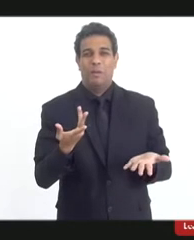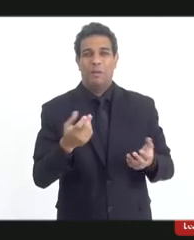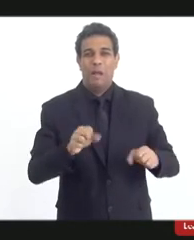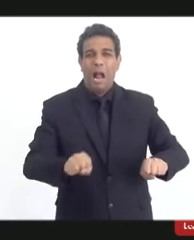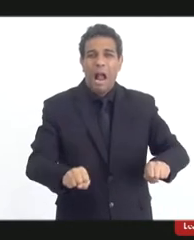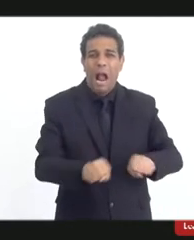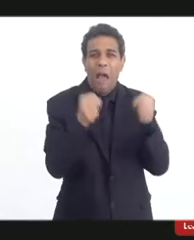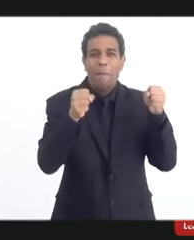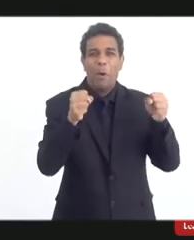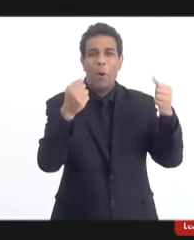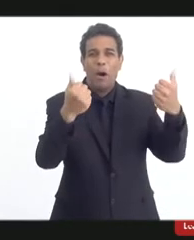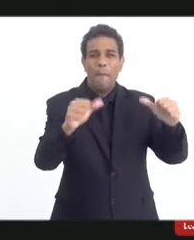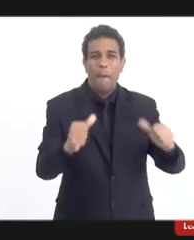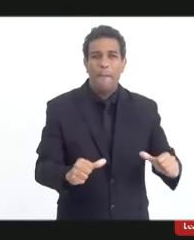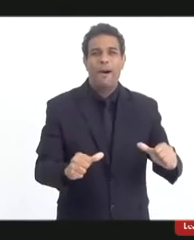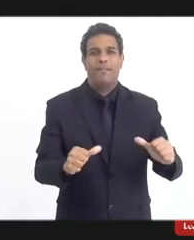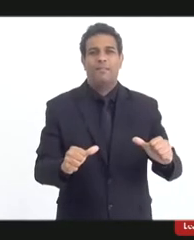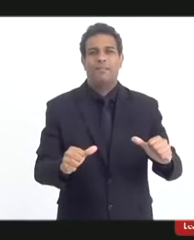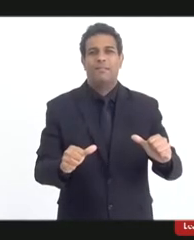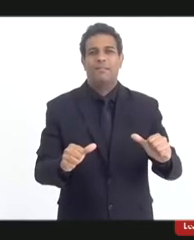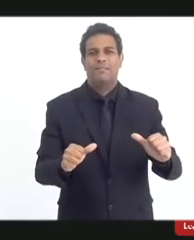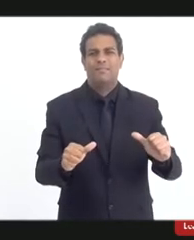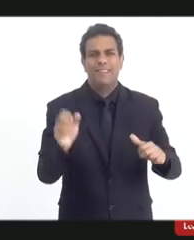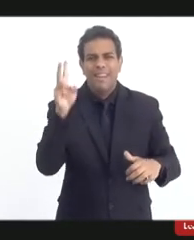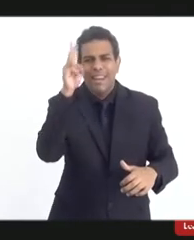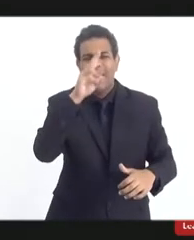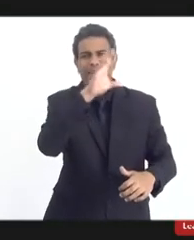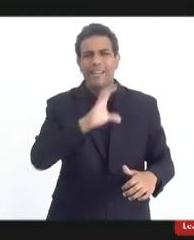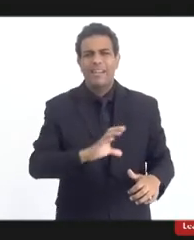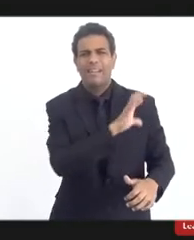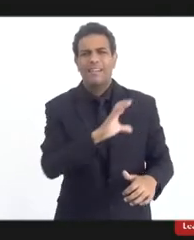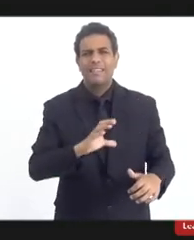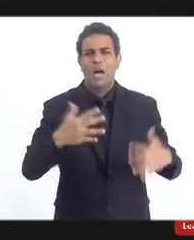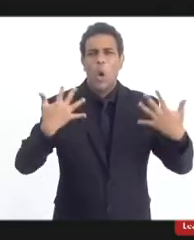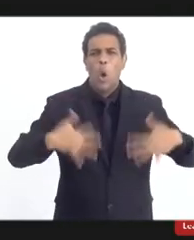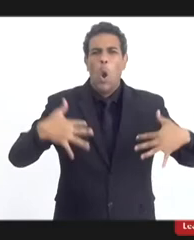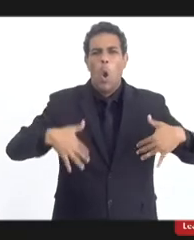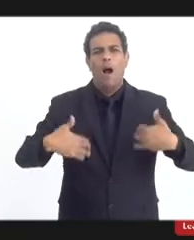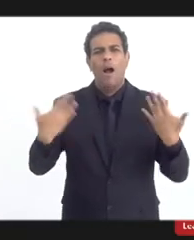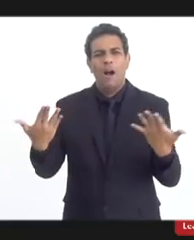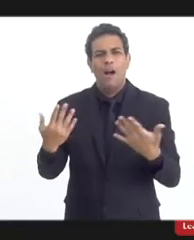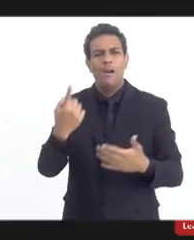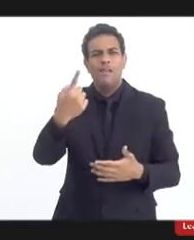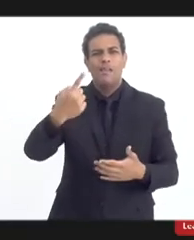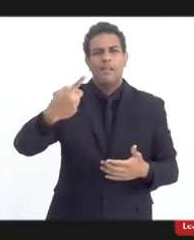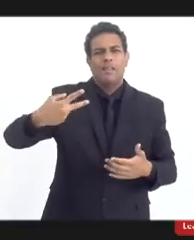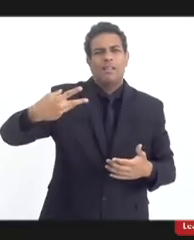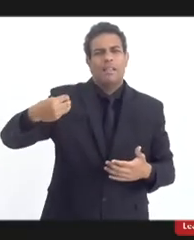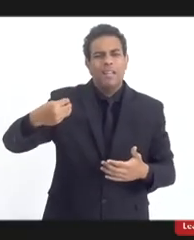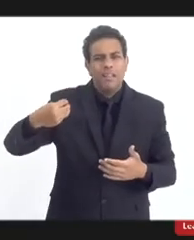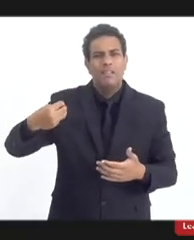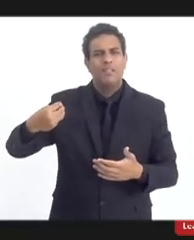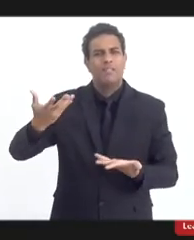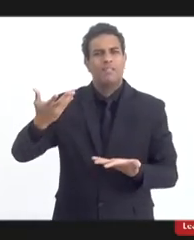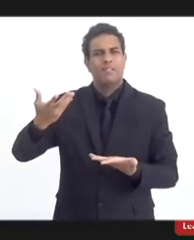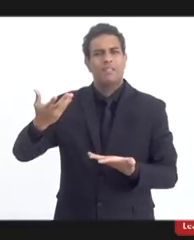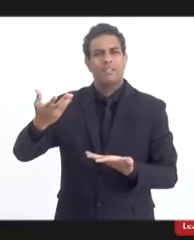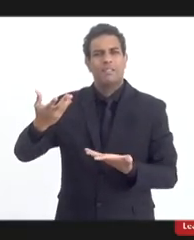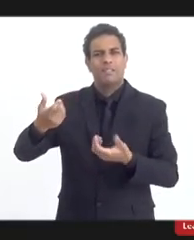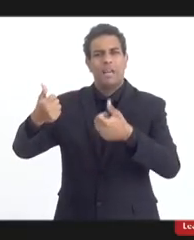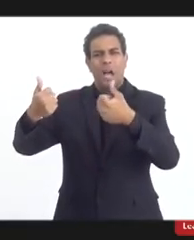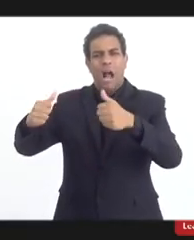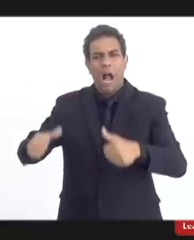aparecida, aquilo gerou uma comoção. Agora, você tem 130 ataques por mês, isso não gera